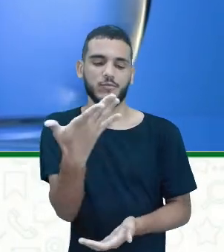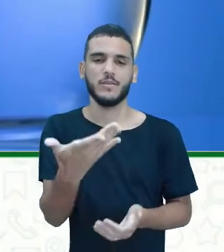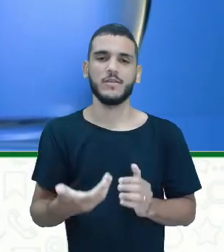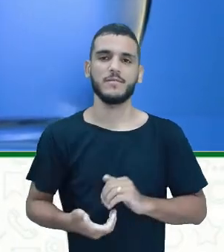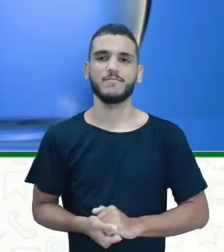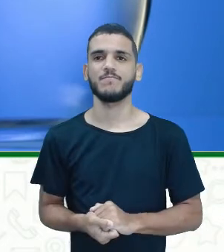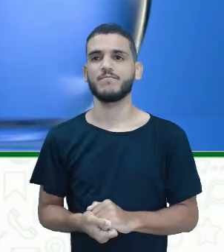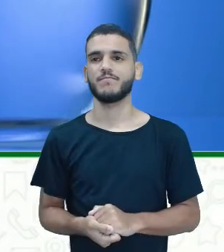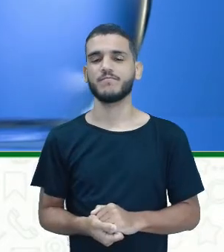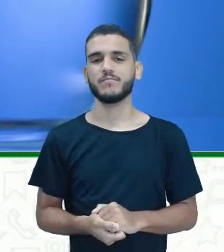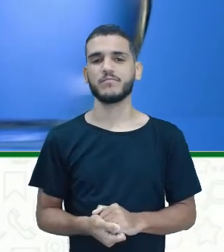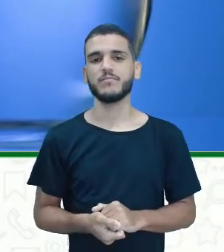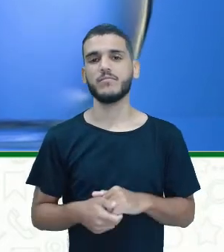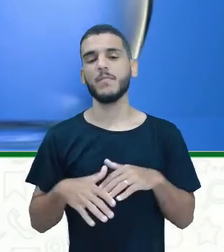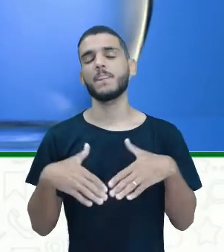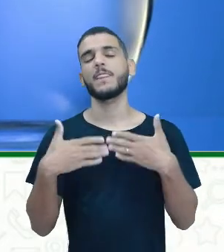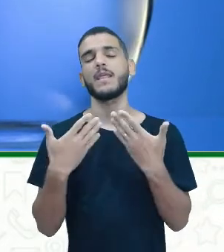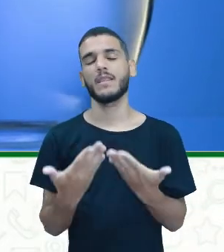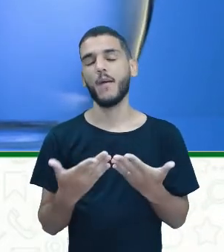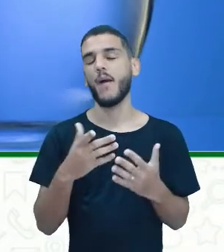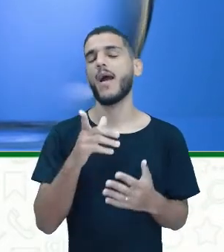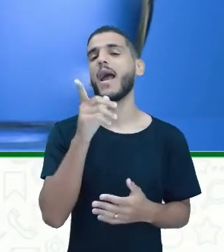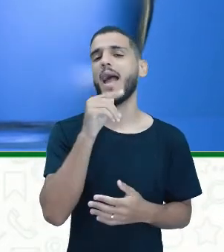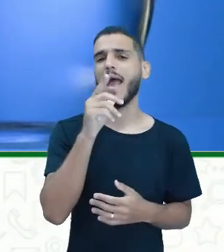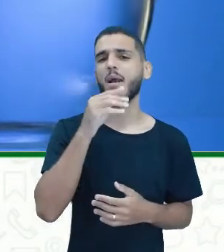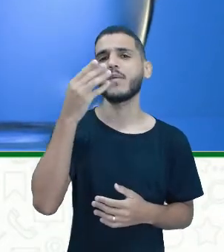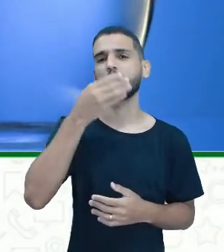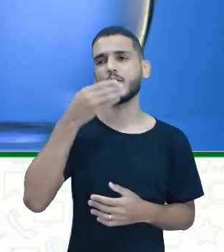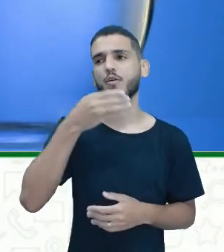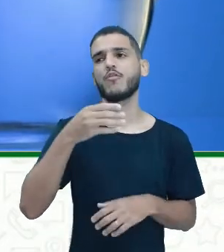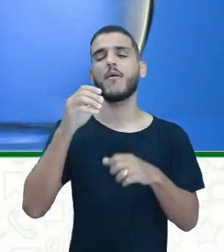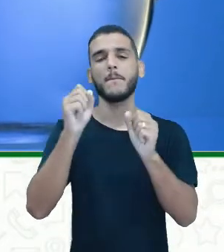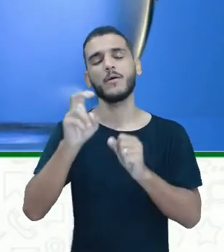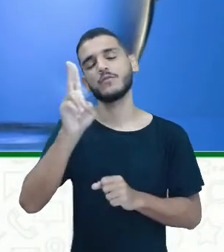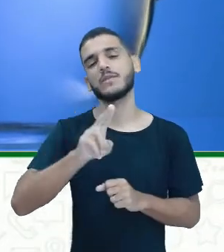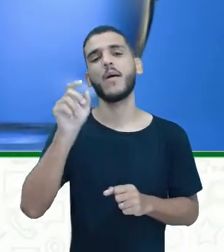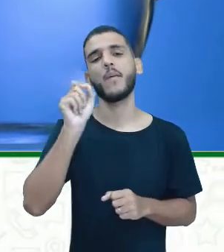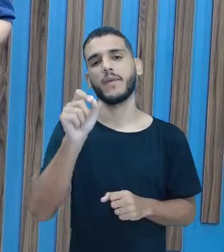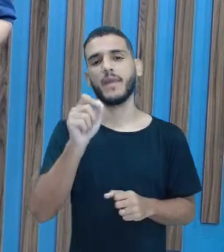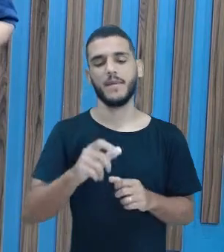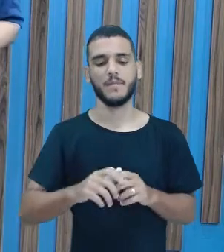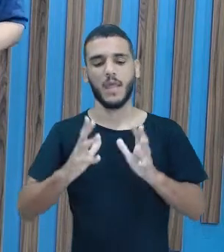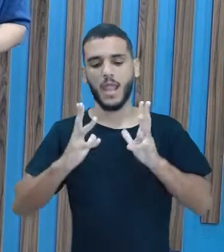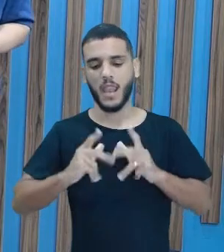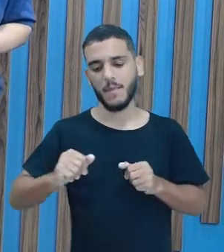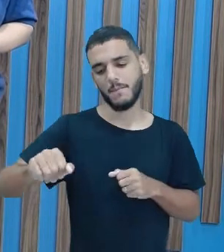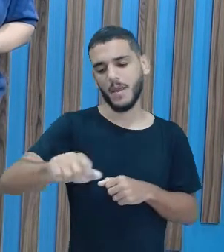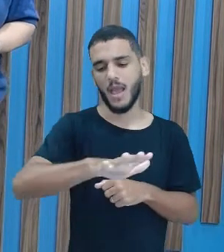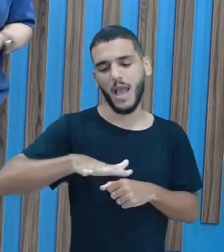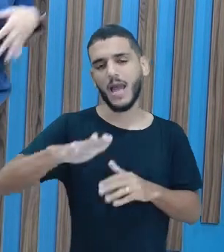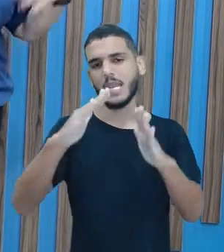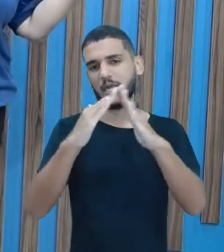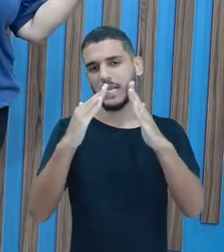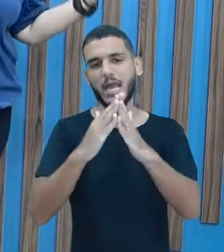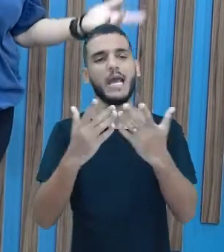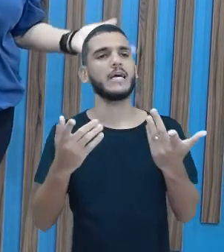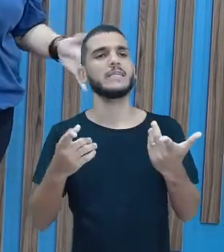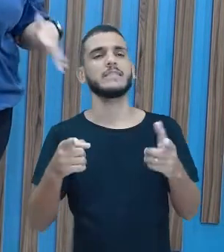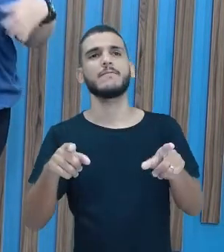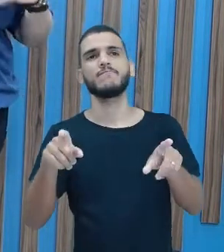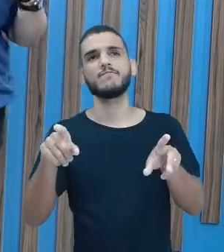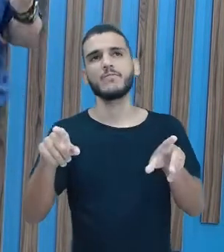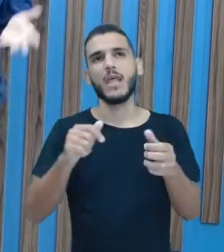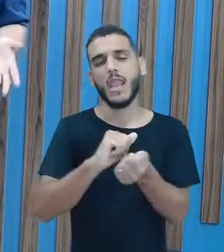Então, essa água doce a gente poderia utilizar para lavar um terraço, para dar uma descarga em casa, lavar